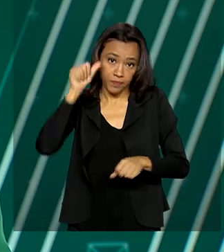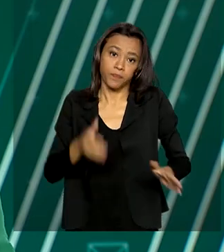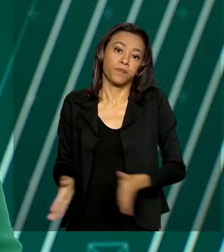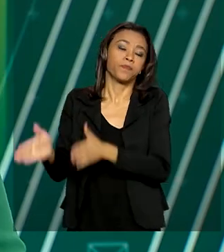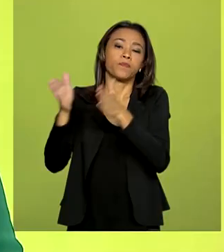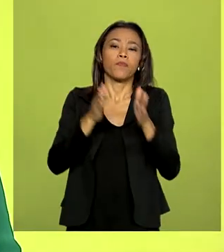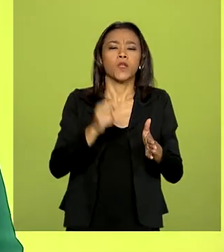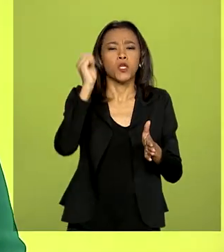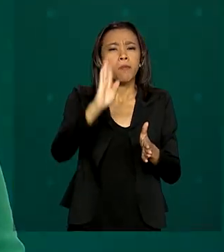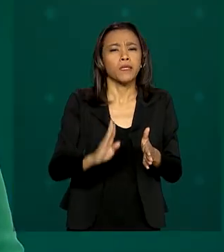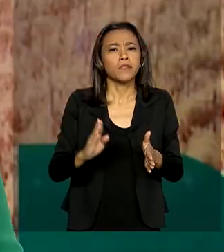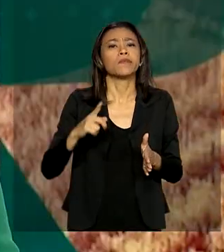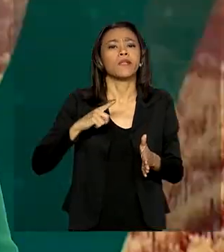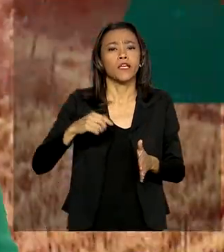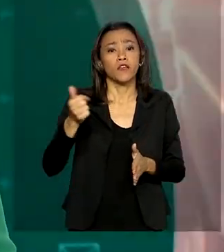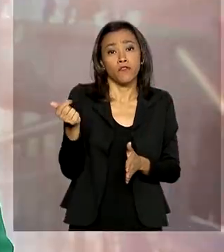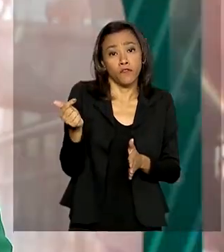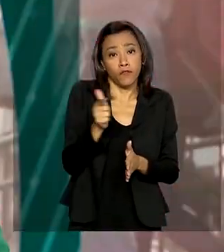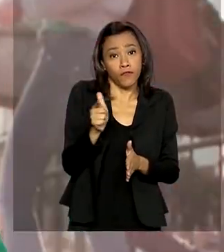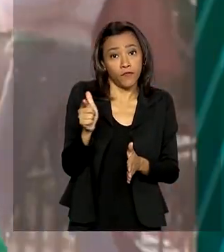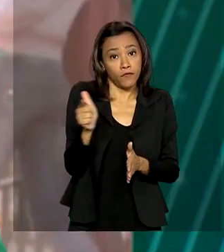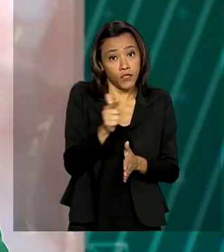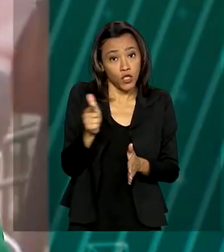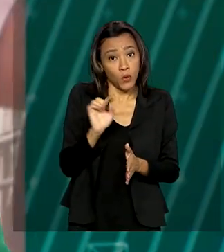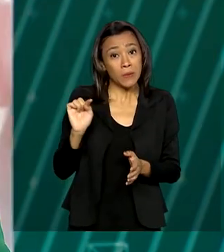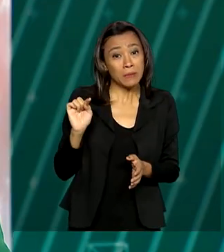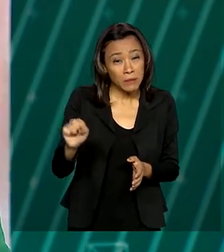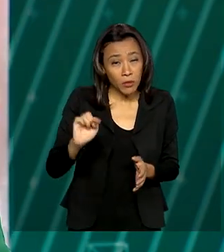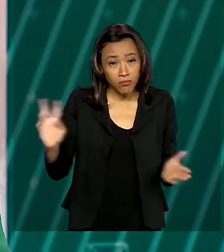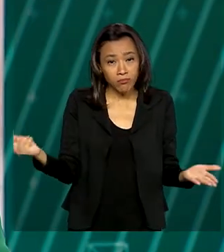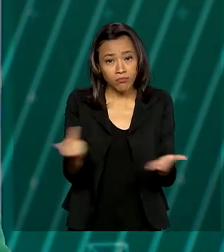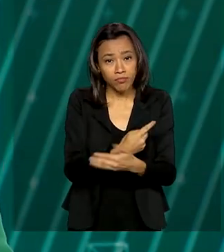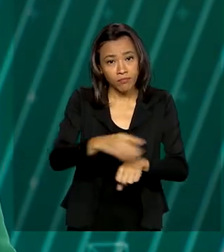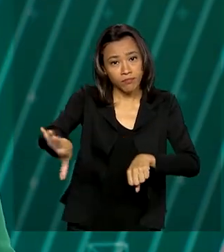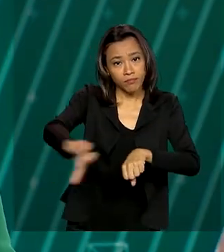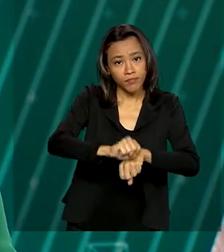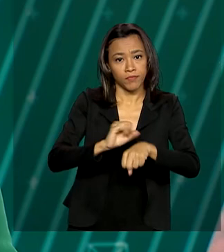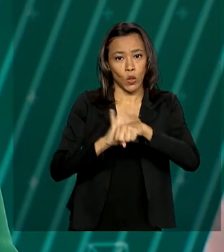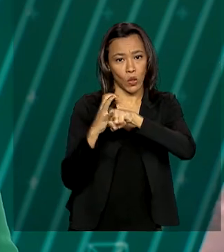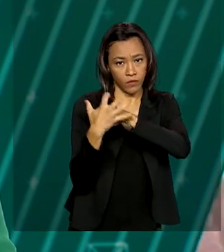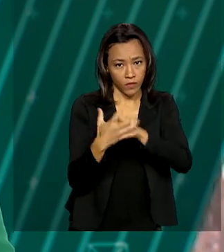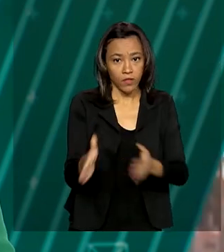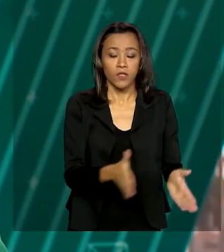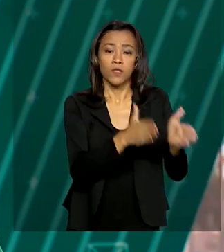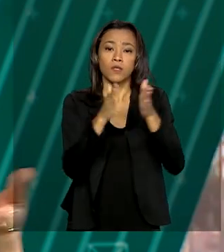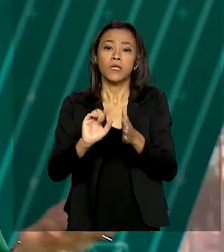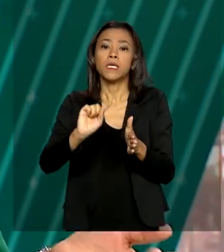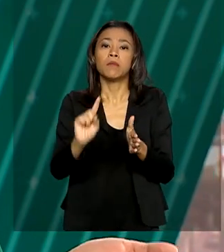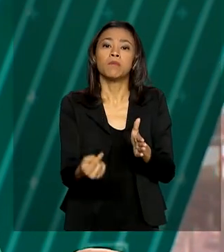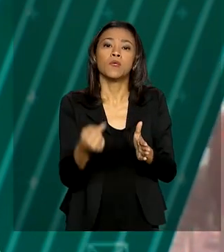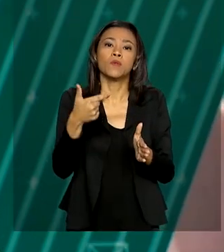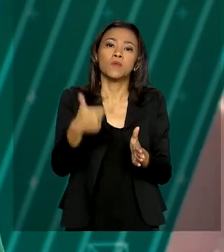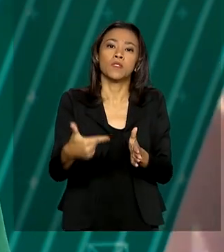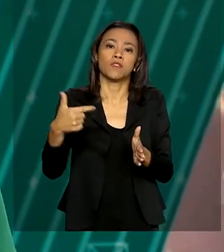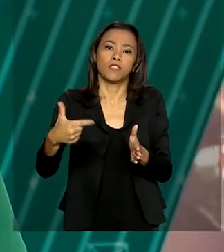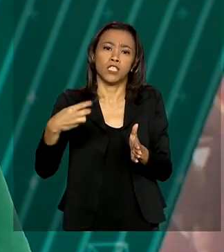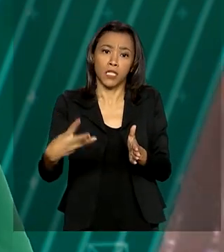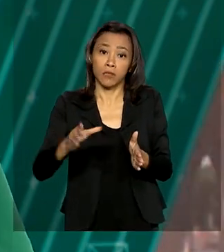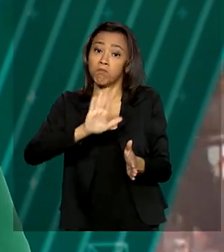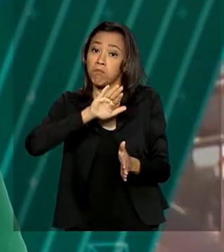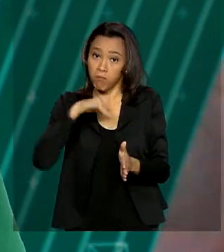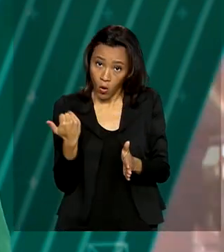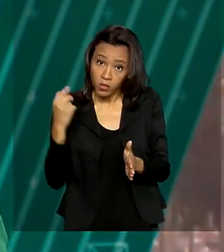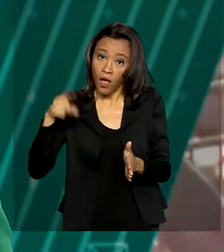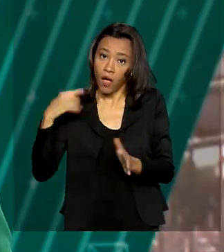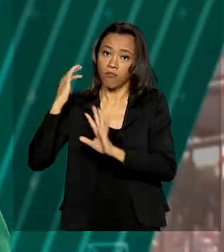E o Brasil tem mais de 22 mil casos de coronavírus e 1.223 mortes, de acordo com o último balanço do